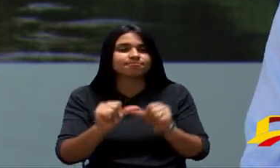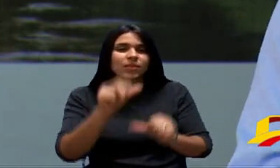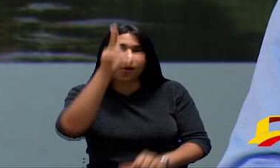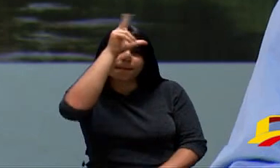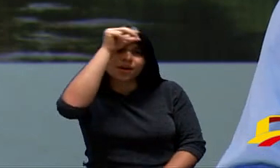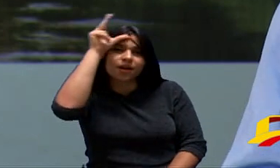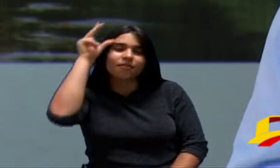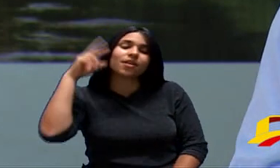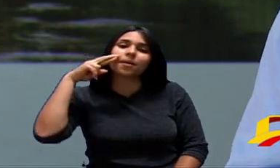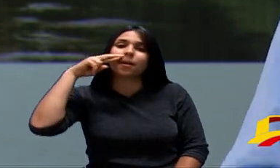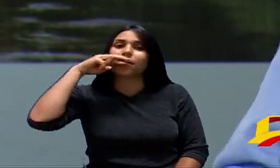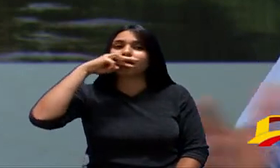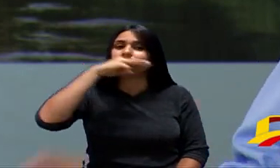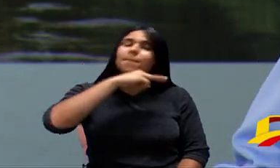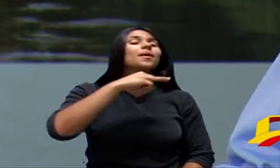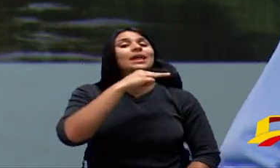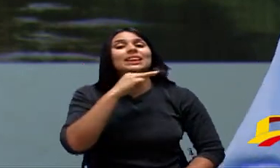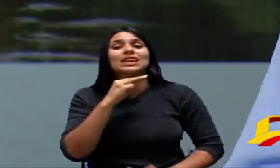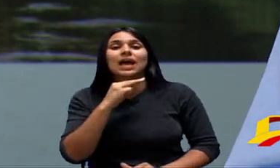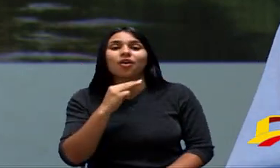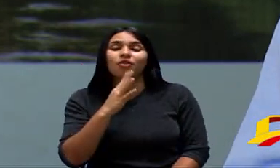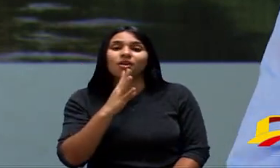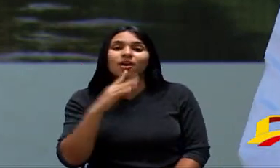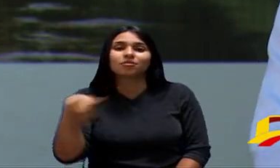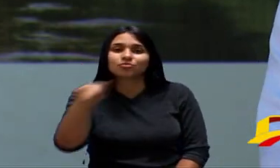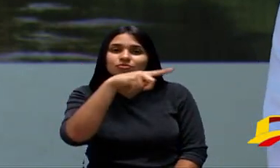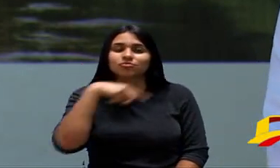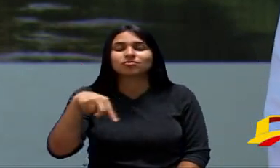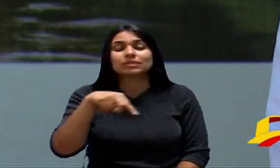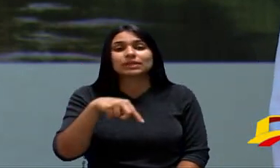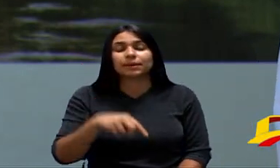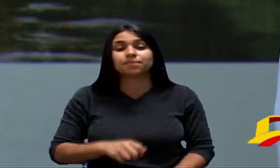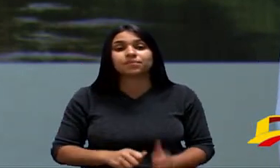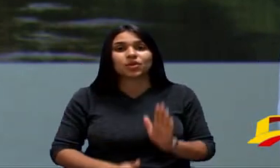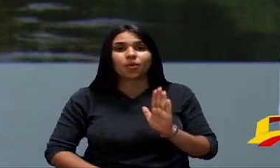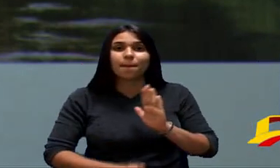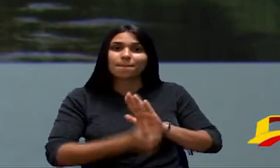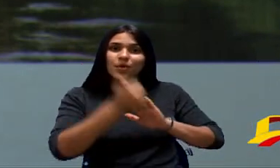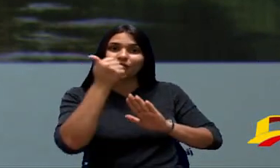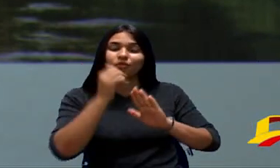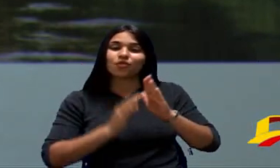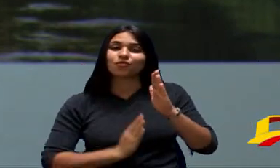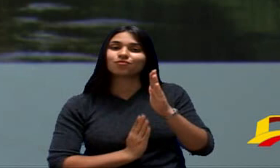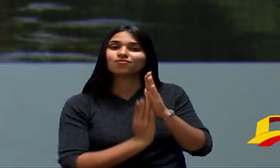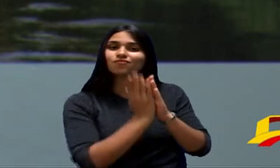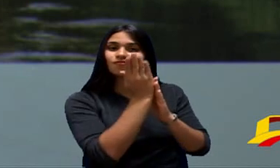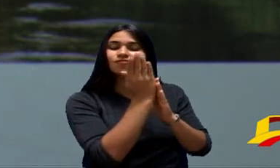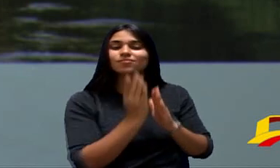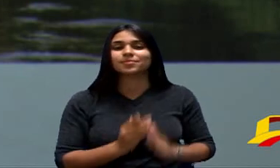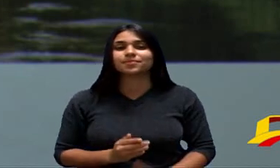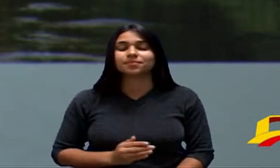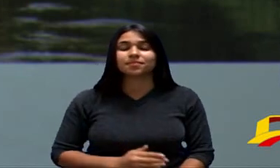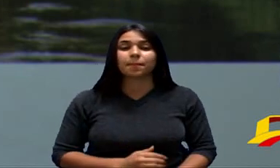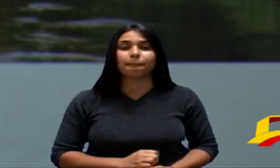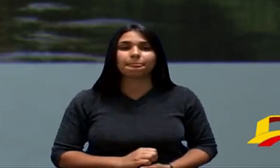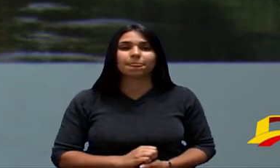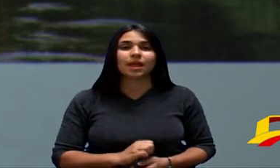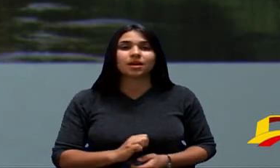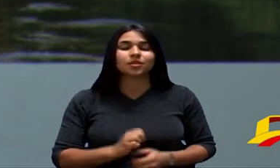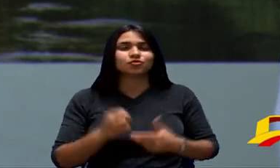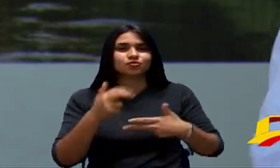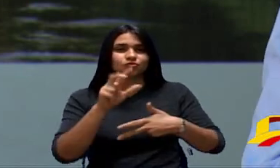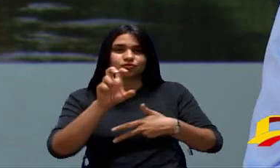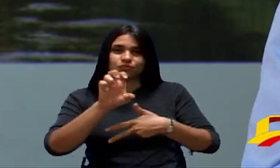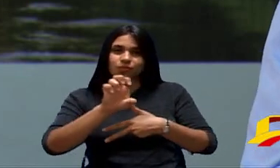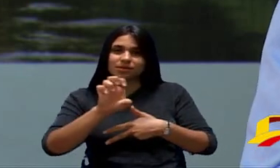Rodrigo Mangas Que Nos Atende Muito Bem A Todos Vereadores Aqui Desta Casa Sancionou Um Projeto De Decreto Do Executivo Para